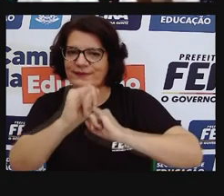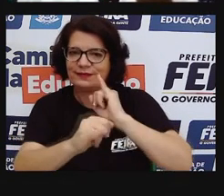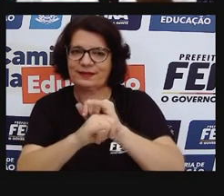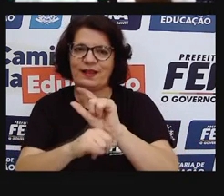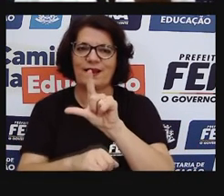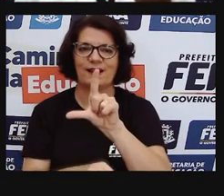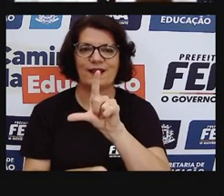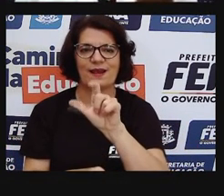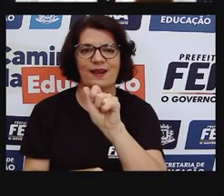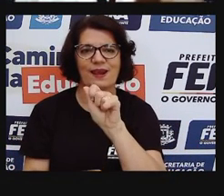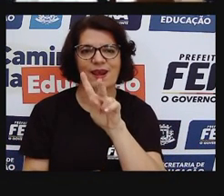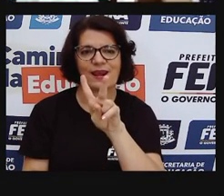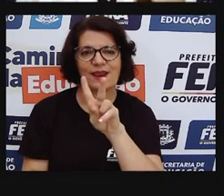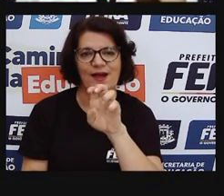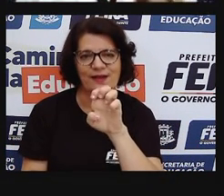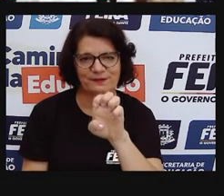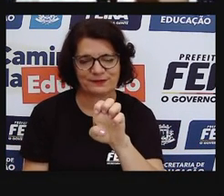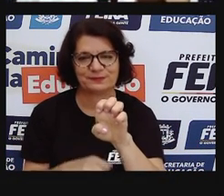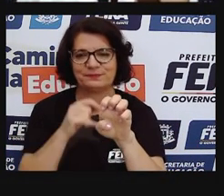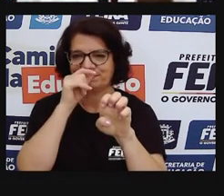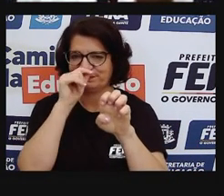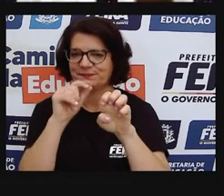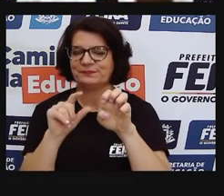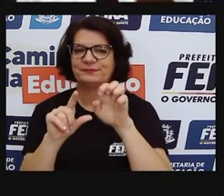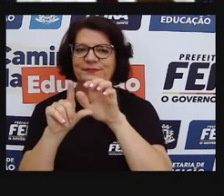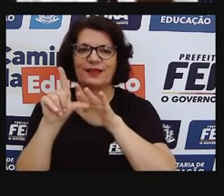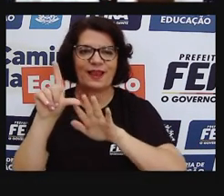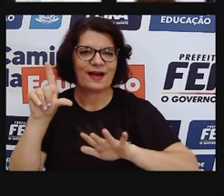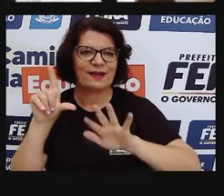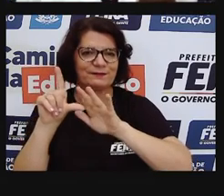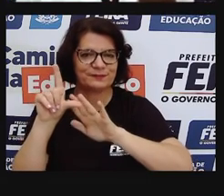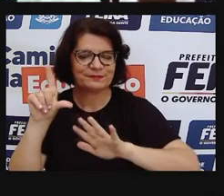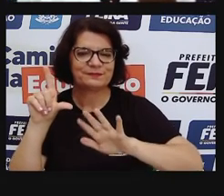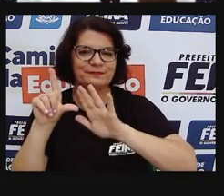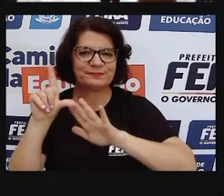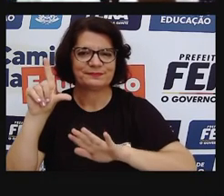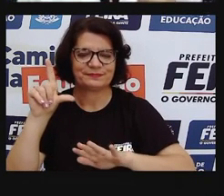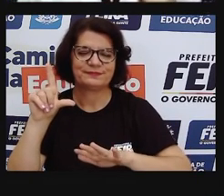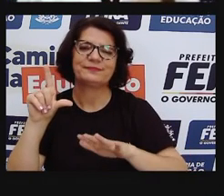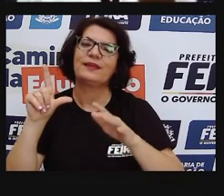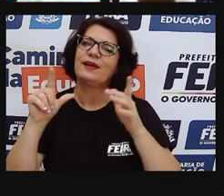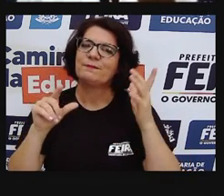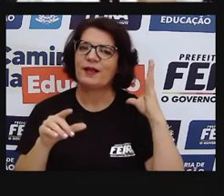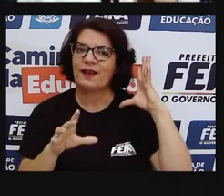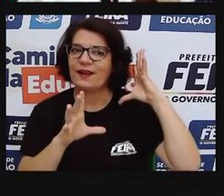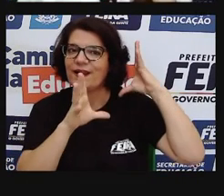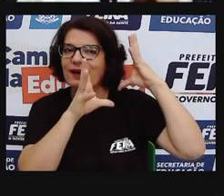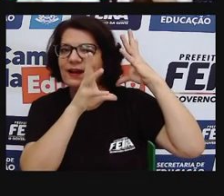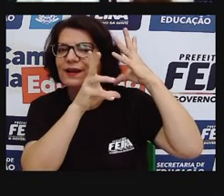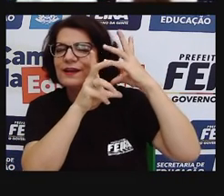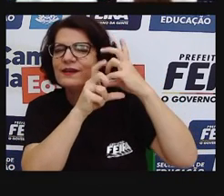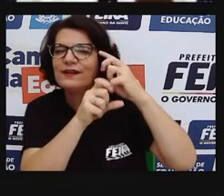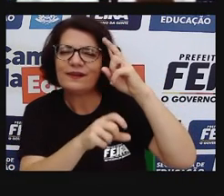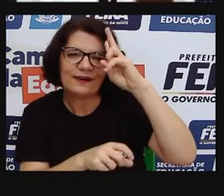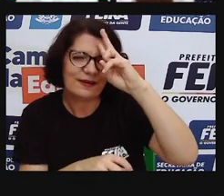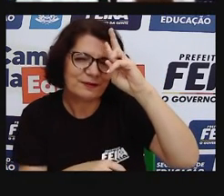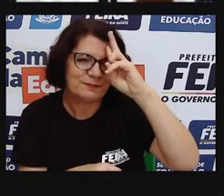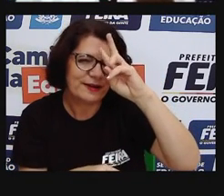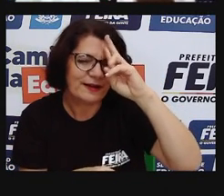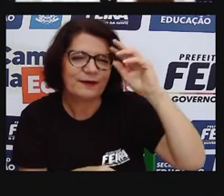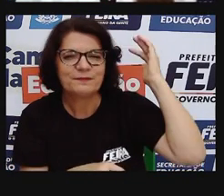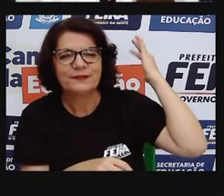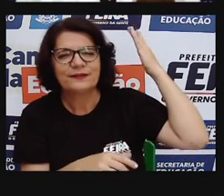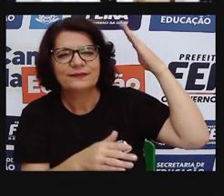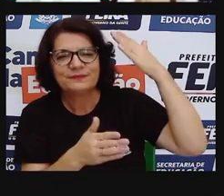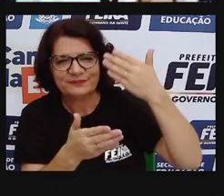muito legal, e a gente espera que vocês estejam presentes pra resgatar essa criança que existe aí dentro, tá?